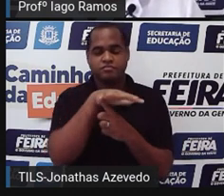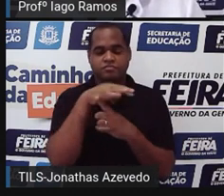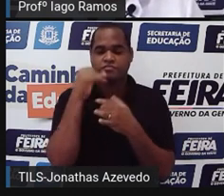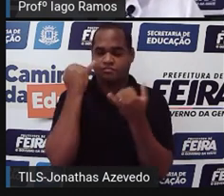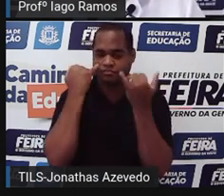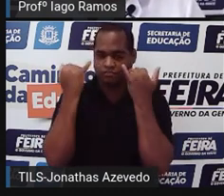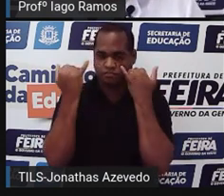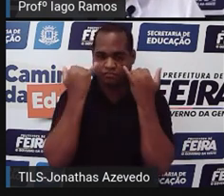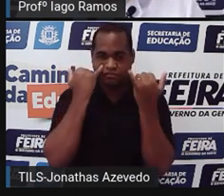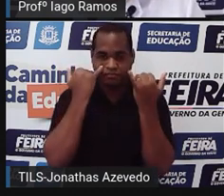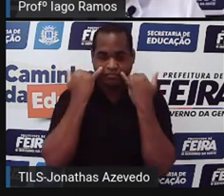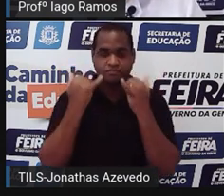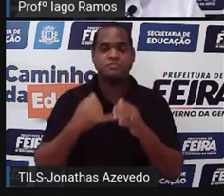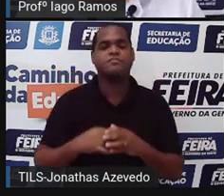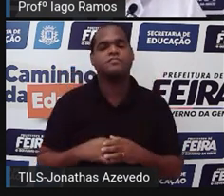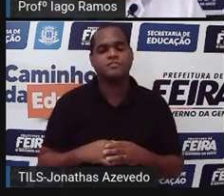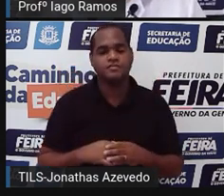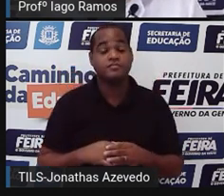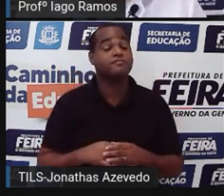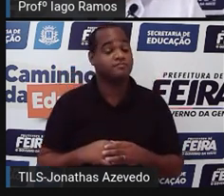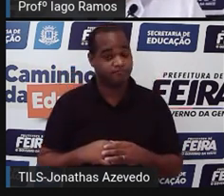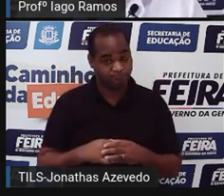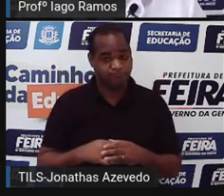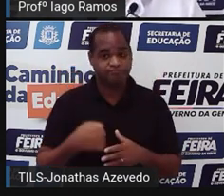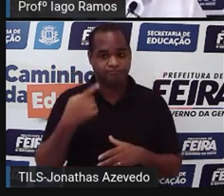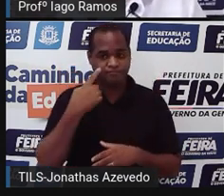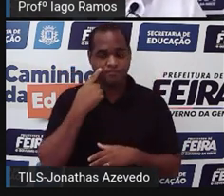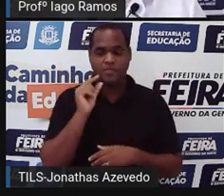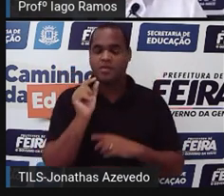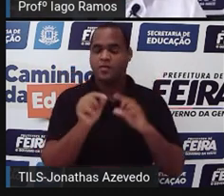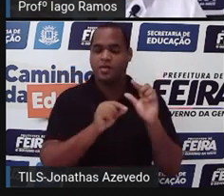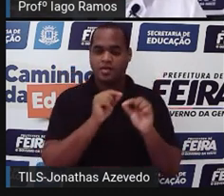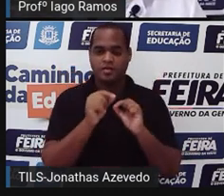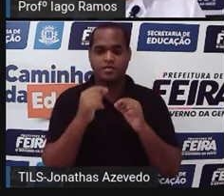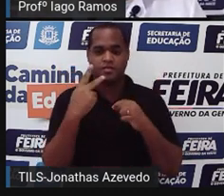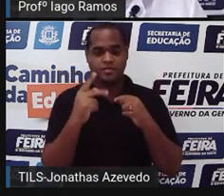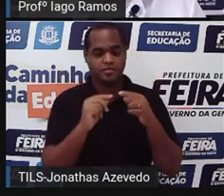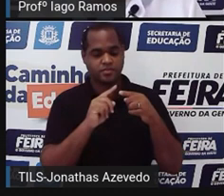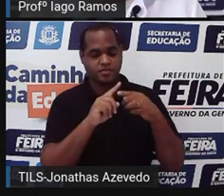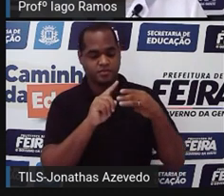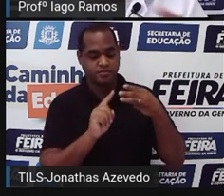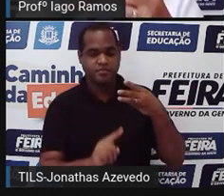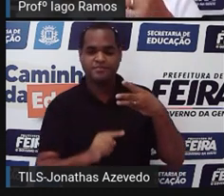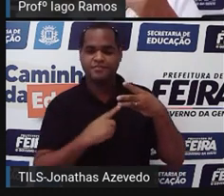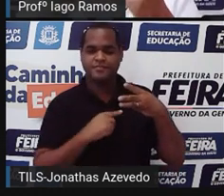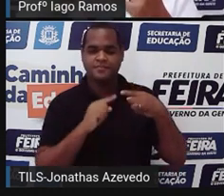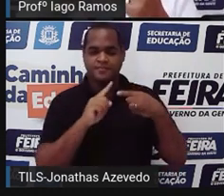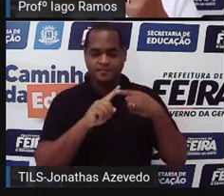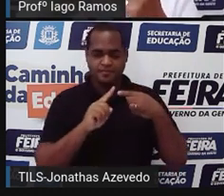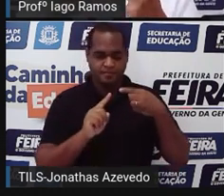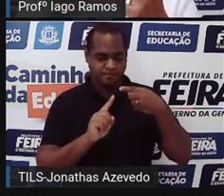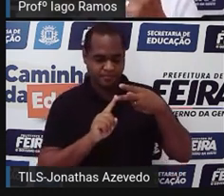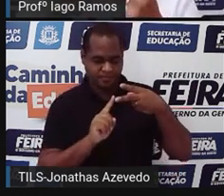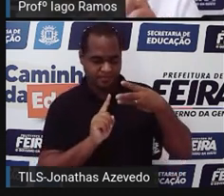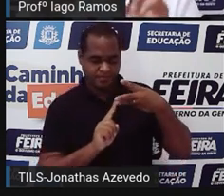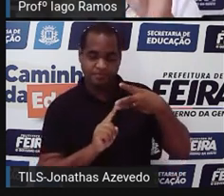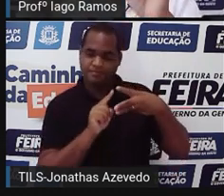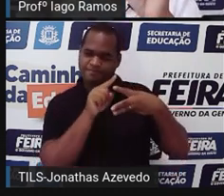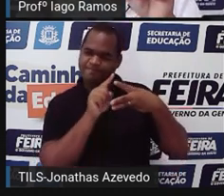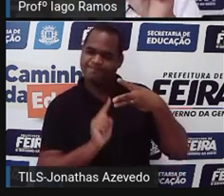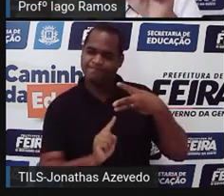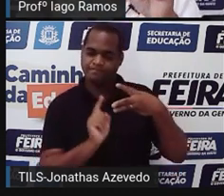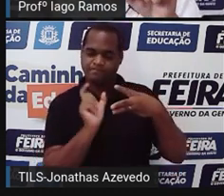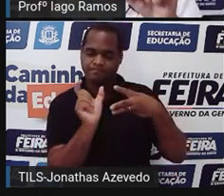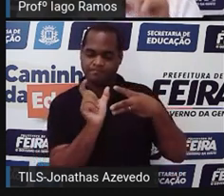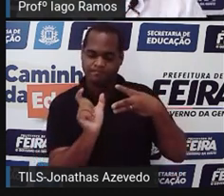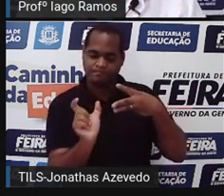e informativas? Então, qual é dessas três opções que tem as duas palavrinhas que